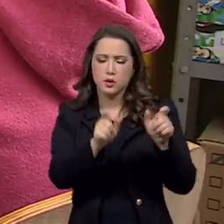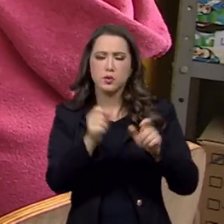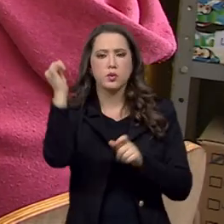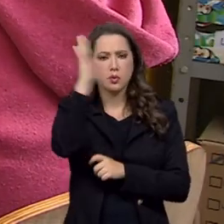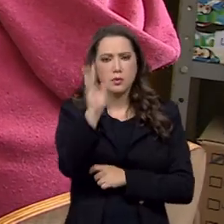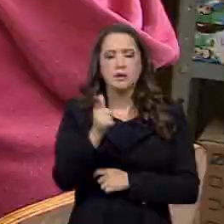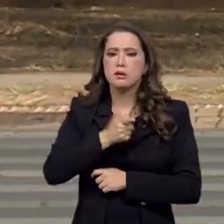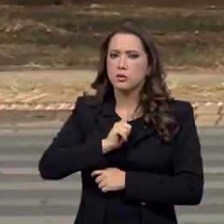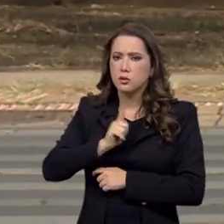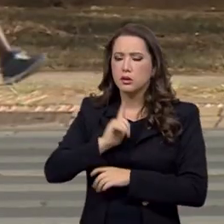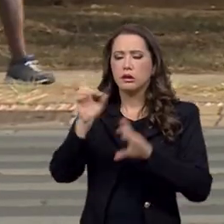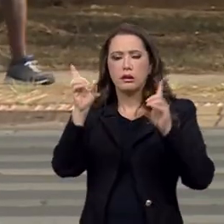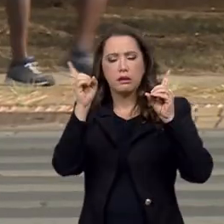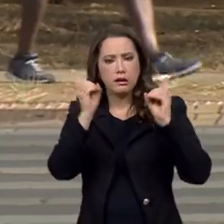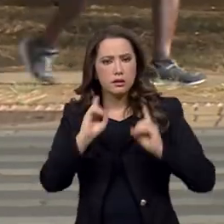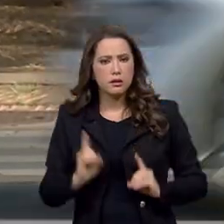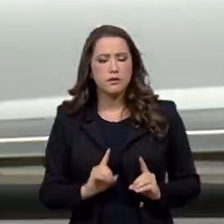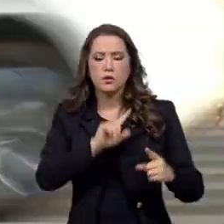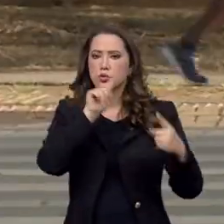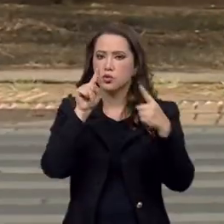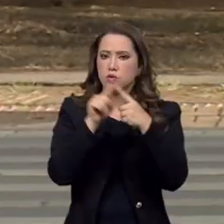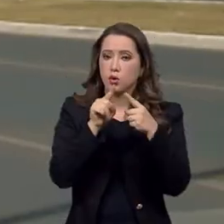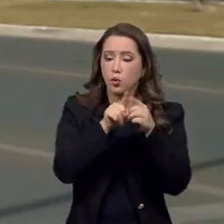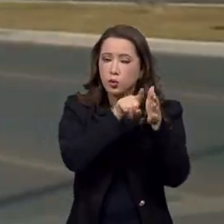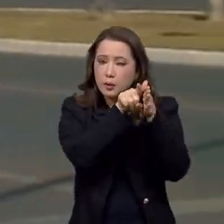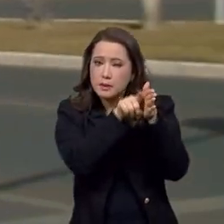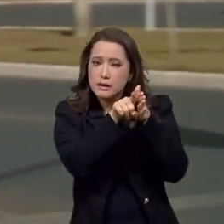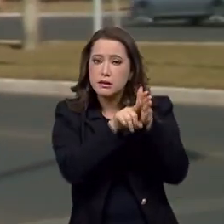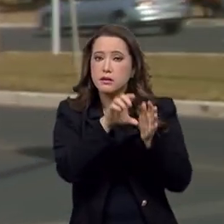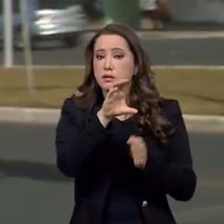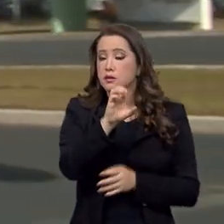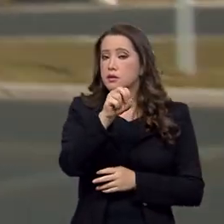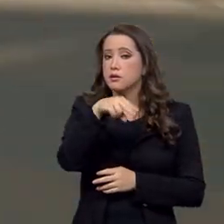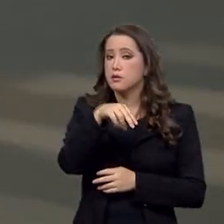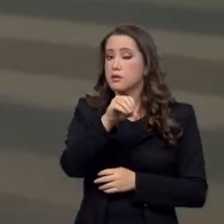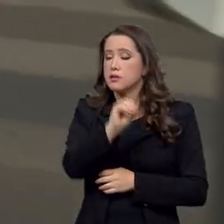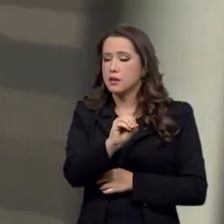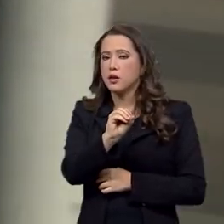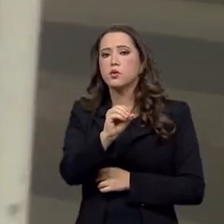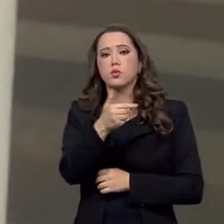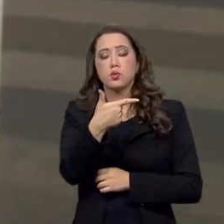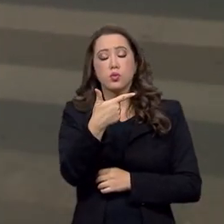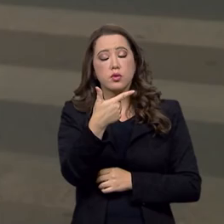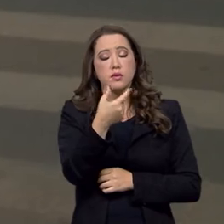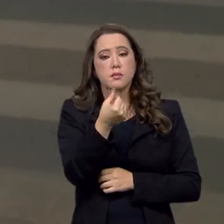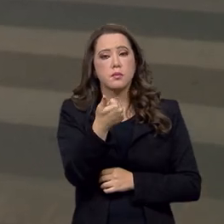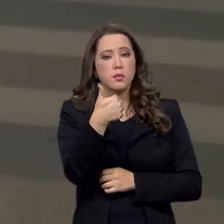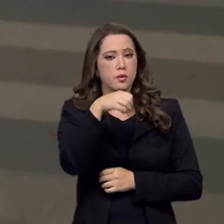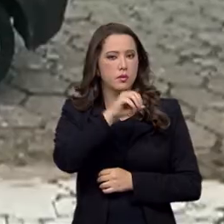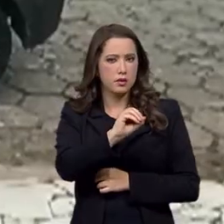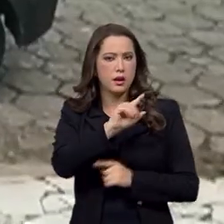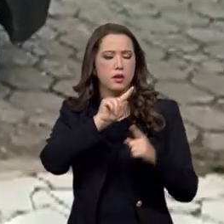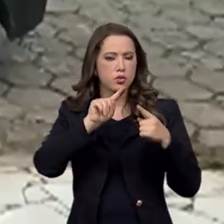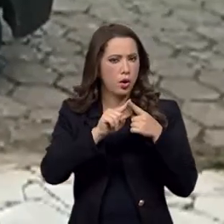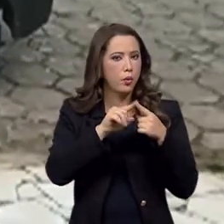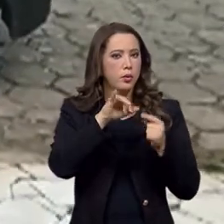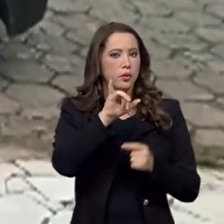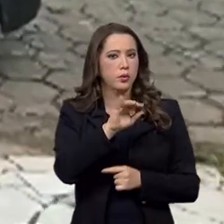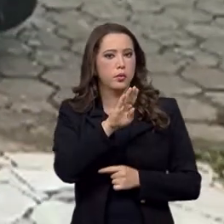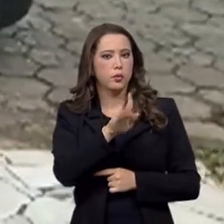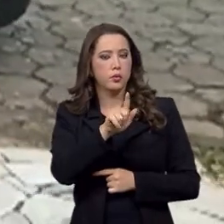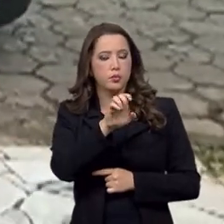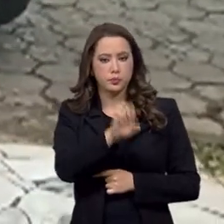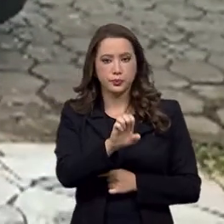de deficiência, segundo o censo D-2010, realizado pelo Instituto Brasileiro de Geografia e Estatística, o